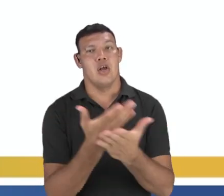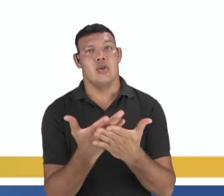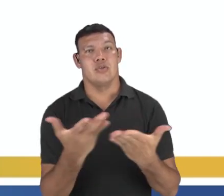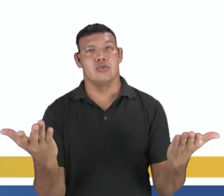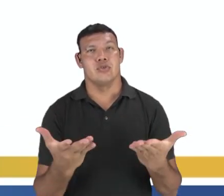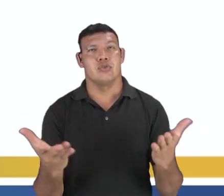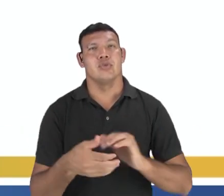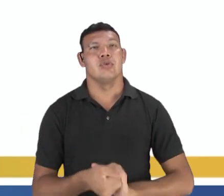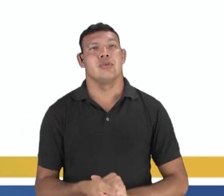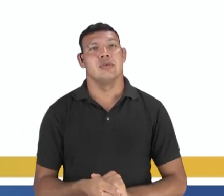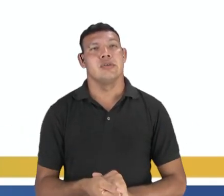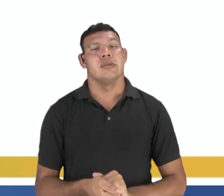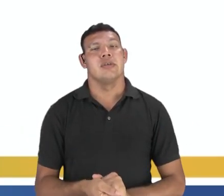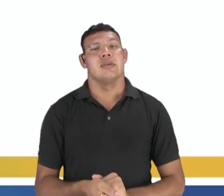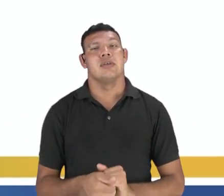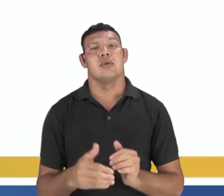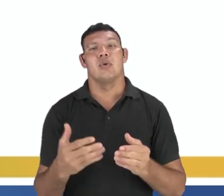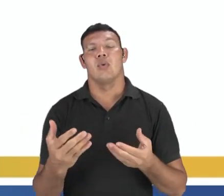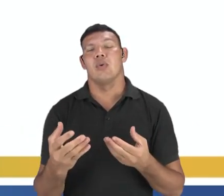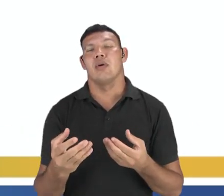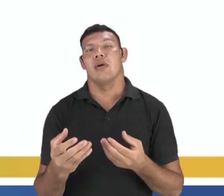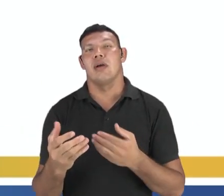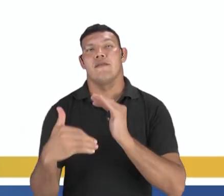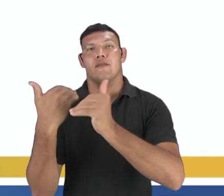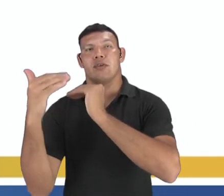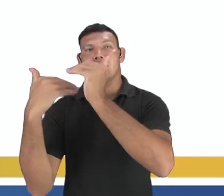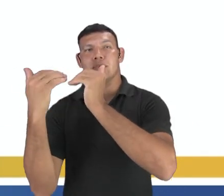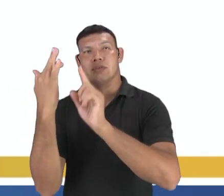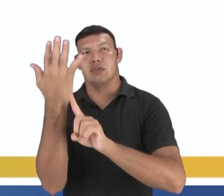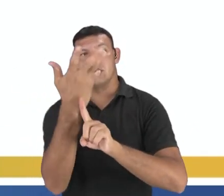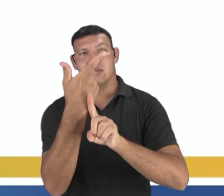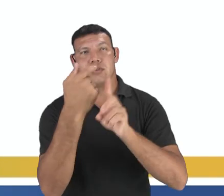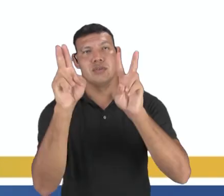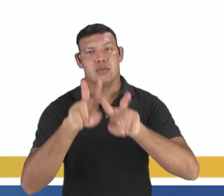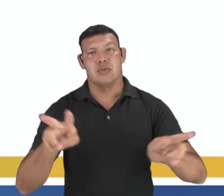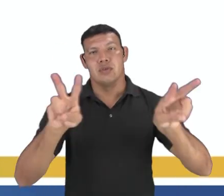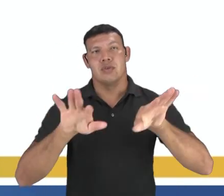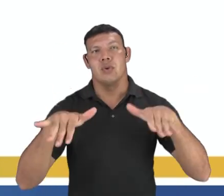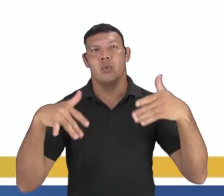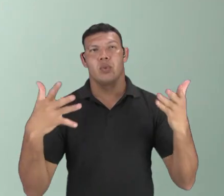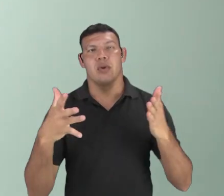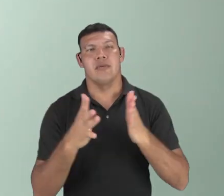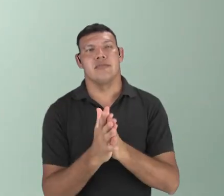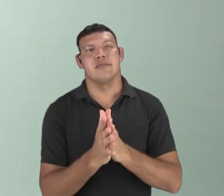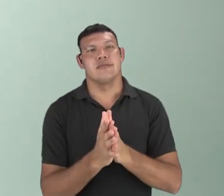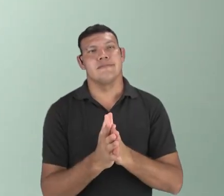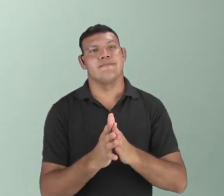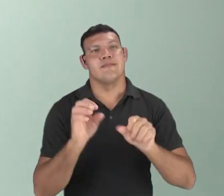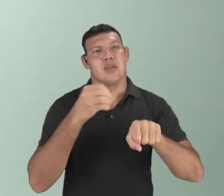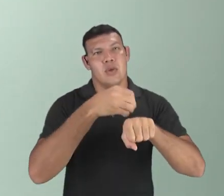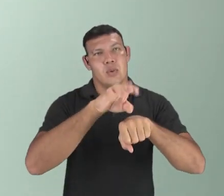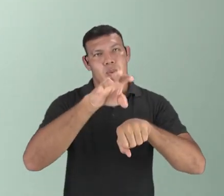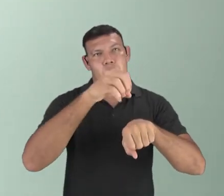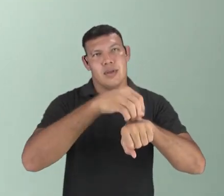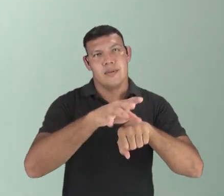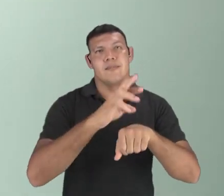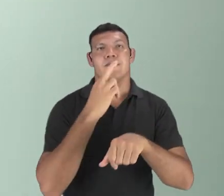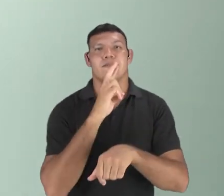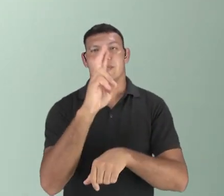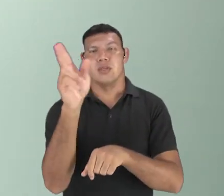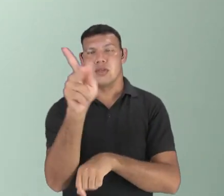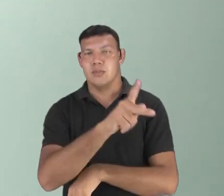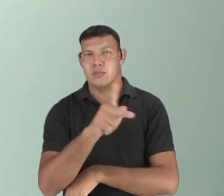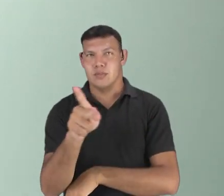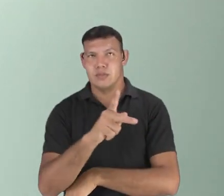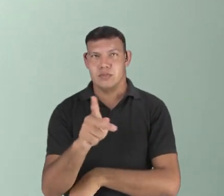evoluiu nas artes visuais por fim compartilhe a resposta com o seu professor de arte finalizamos a nossa aula mas antes